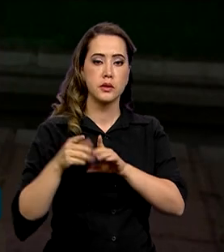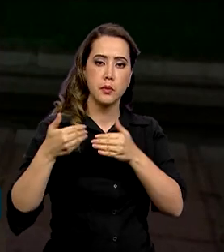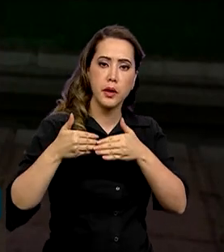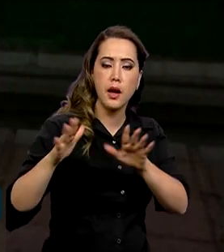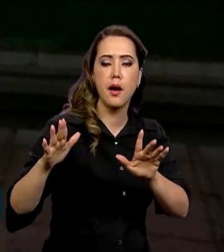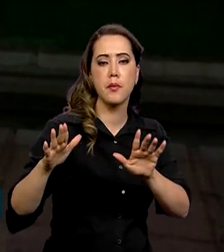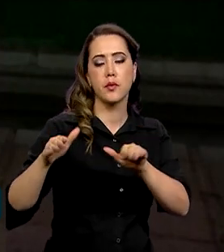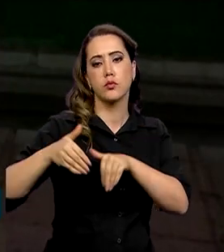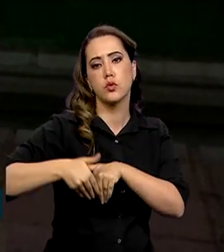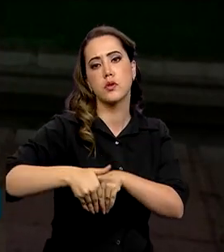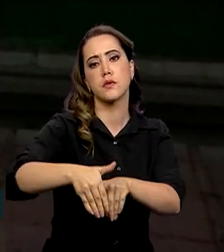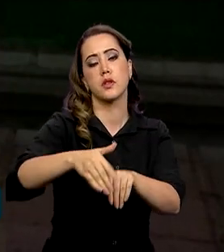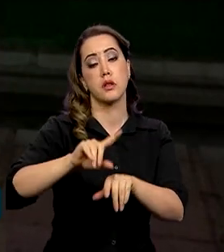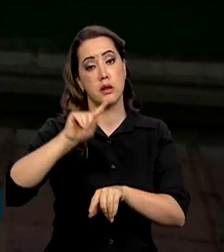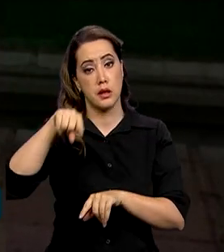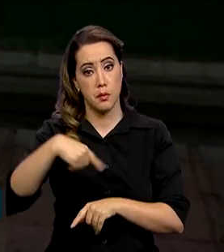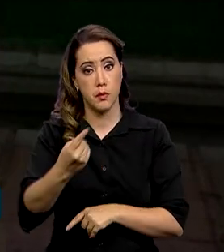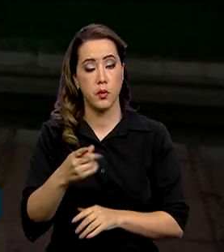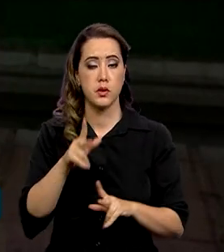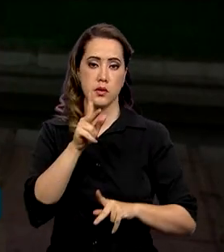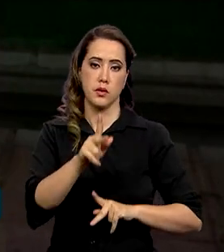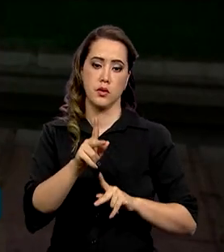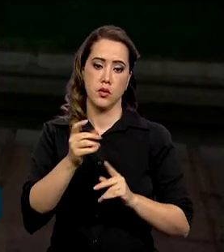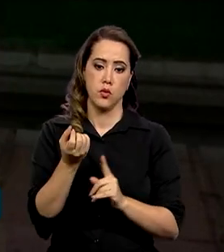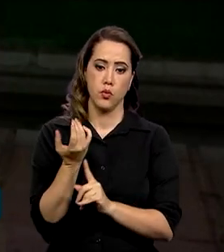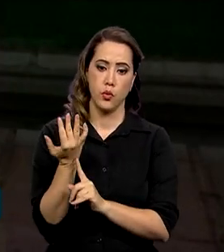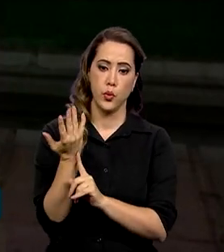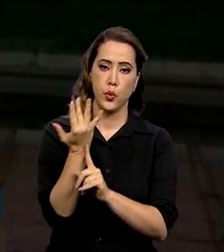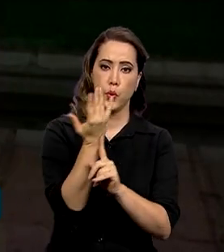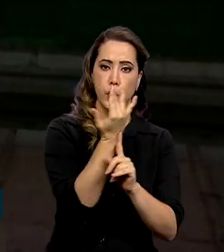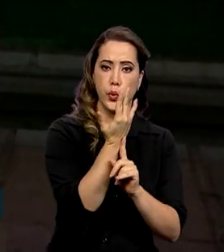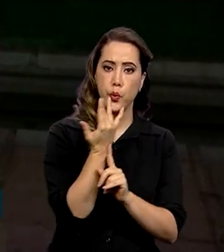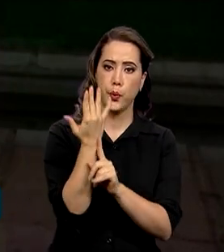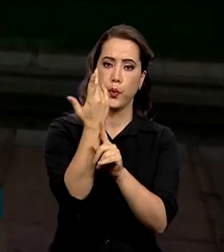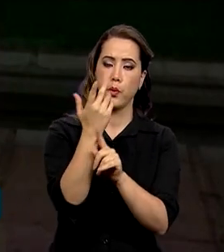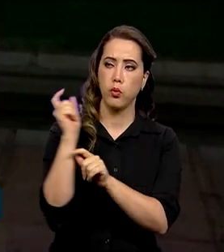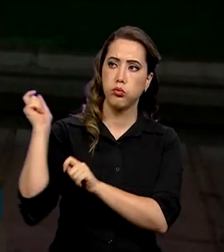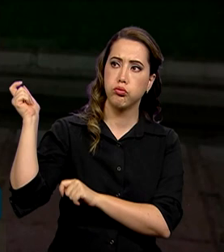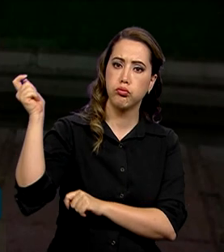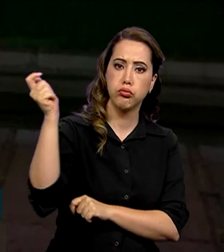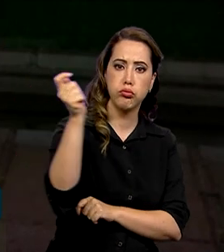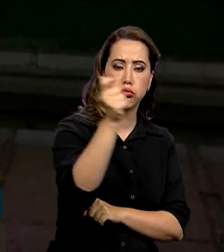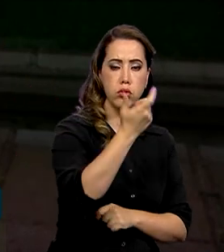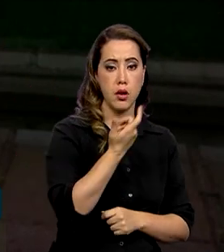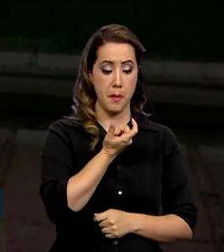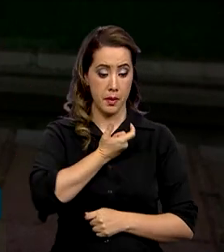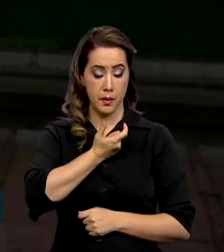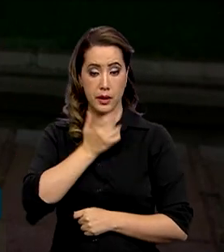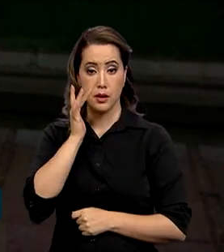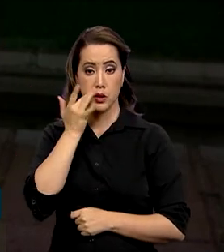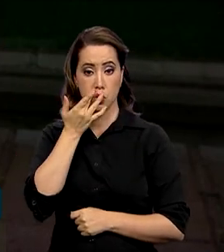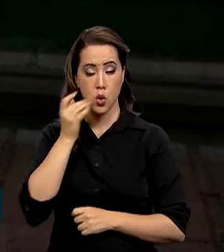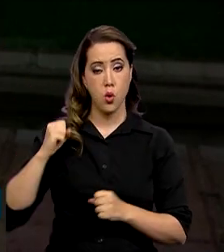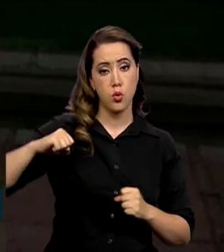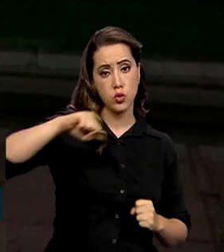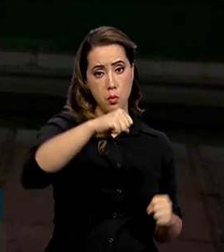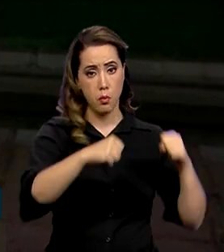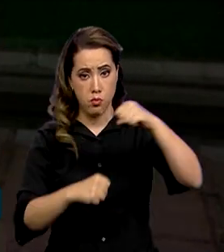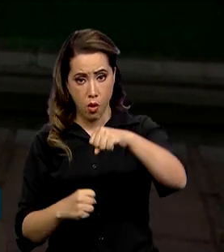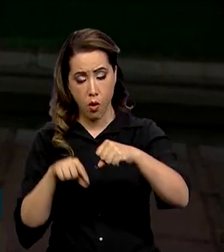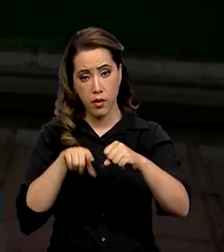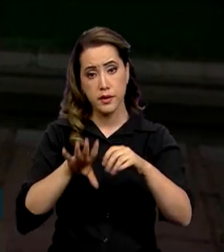o desfile. Em seguida, o fogo simbólico da pátria será conduzido pelo medalhista de ouro no boxe nas